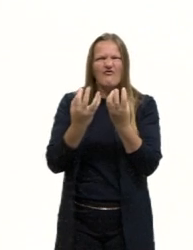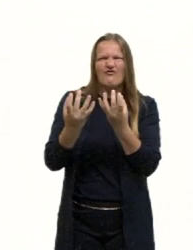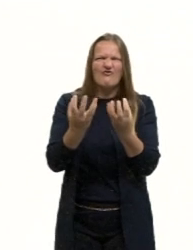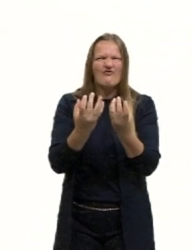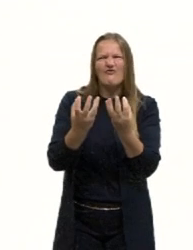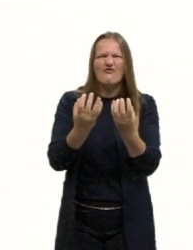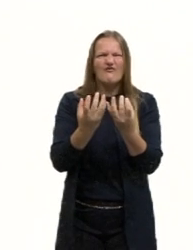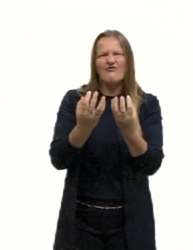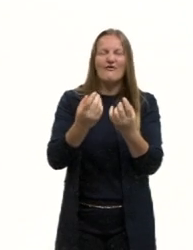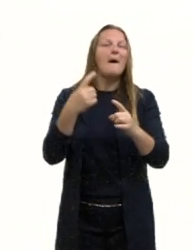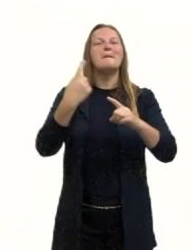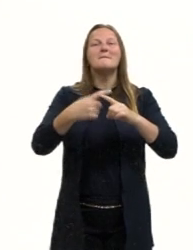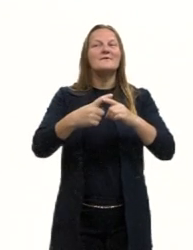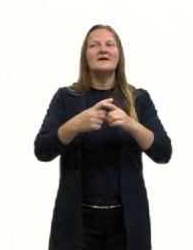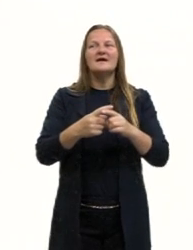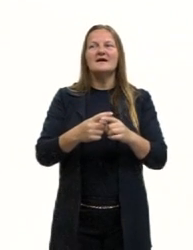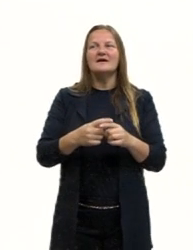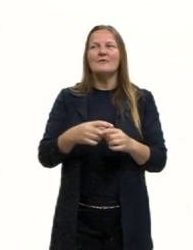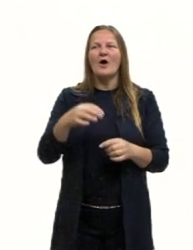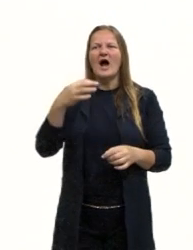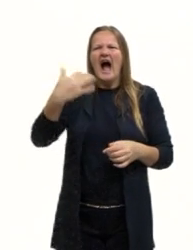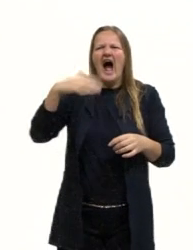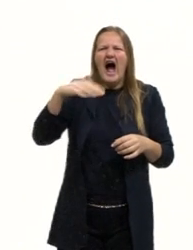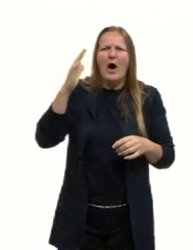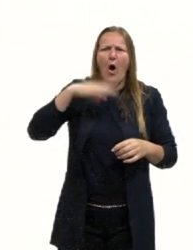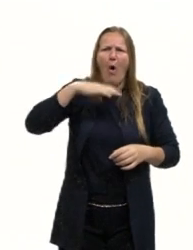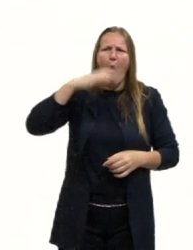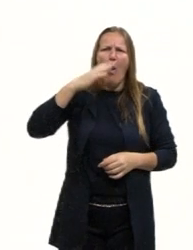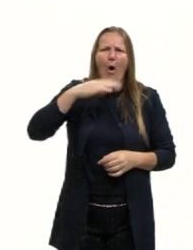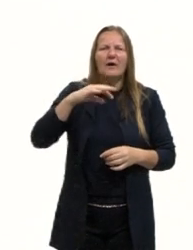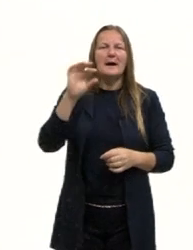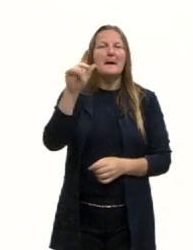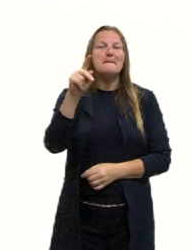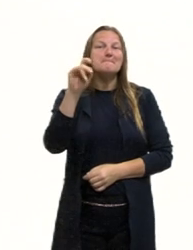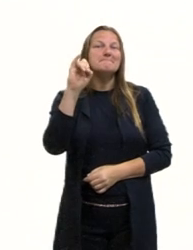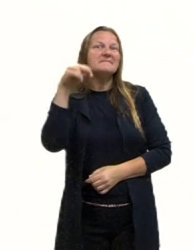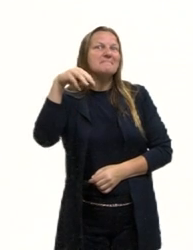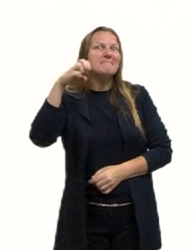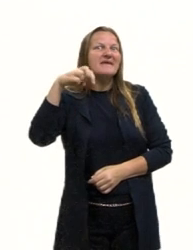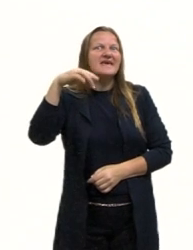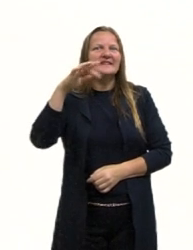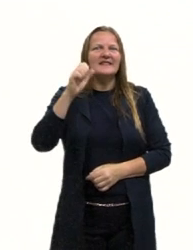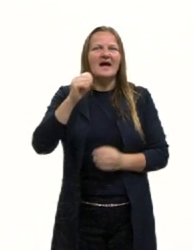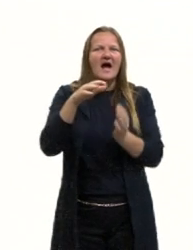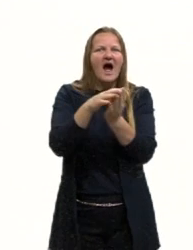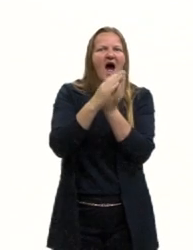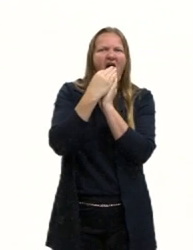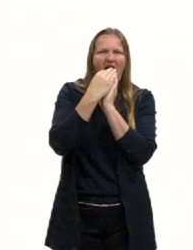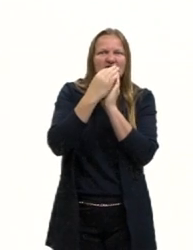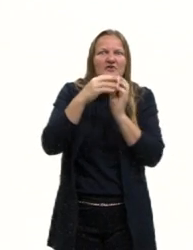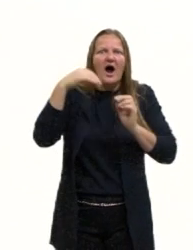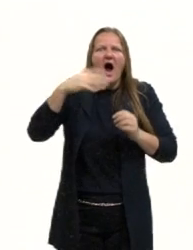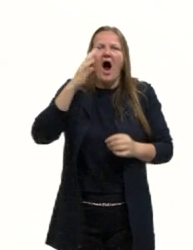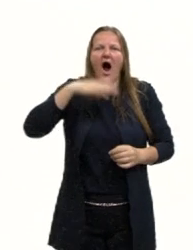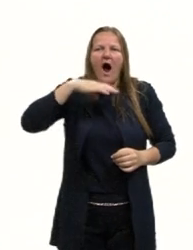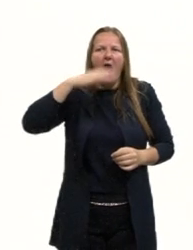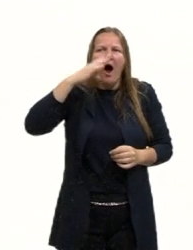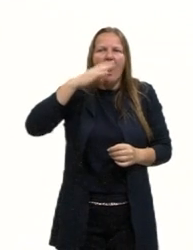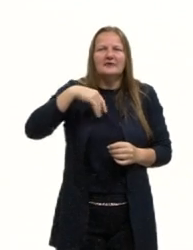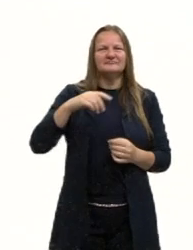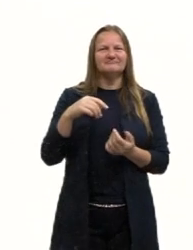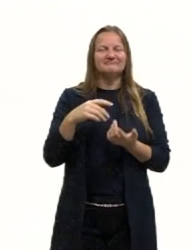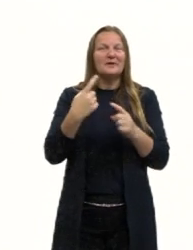pegando fogo? Ele está segurando uma pimenta na mão. Então, ele é um hambúrguer apimentado. E o que esse hambúrguer apimentado está lendo ali?